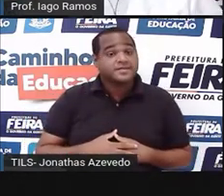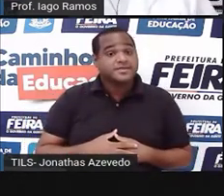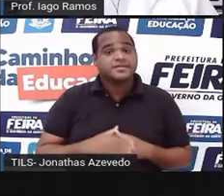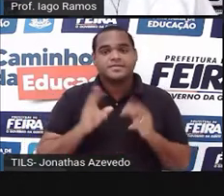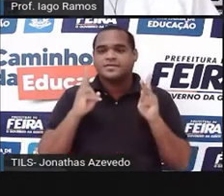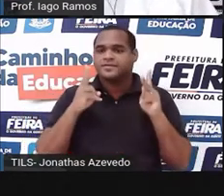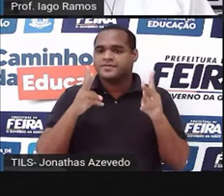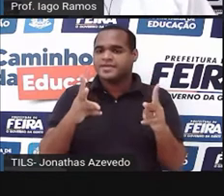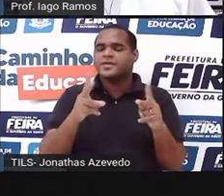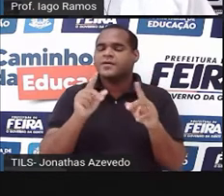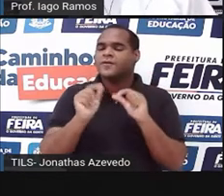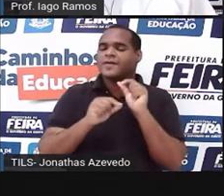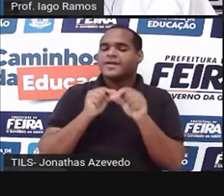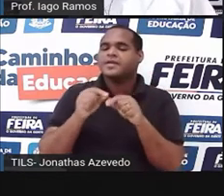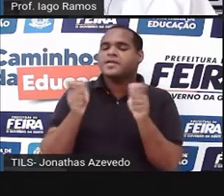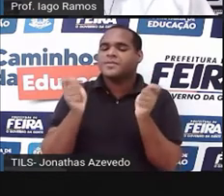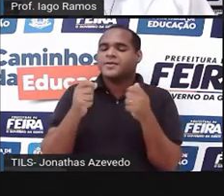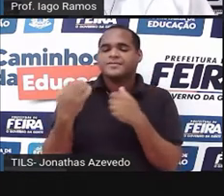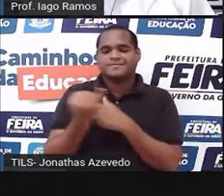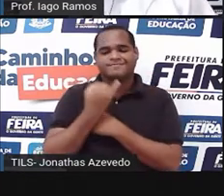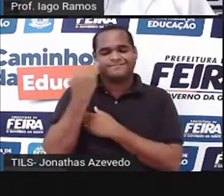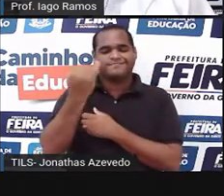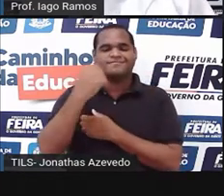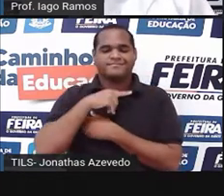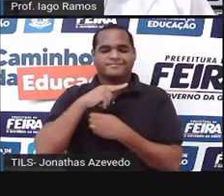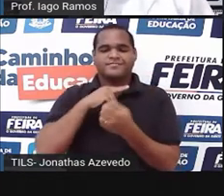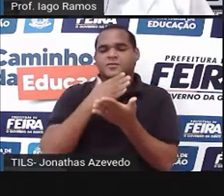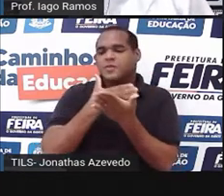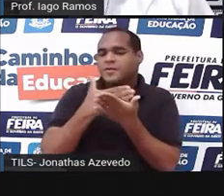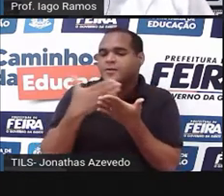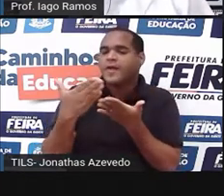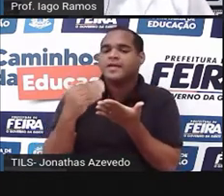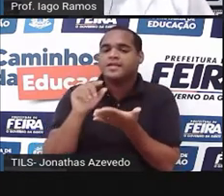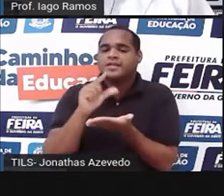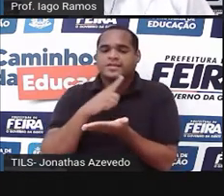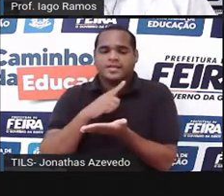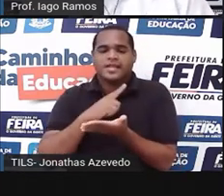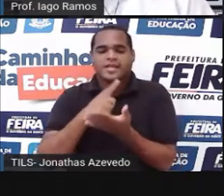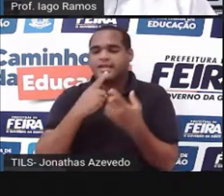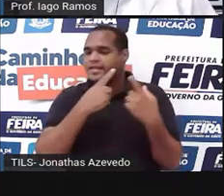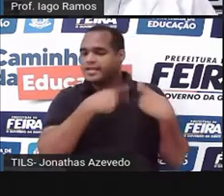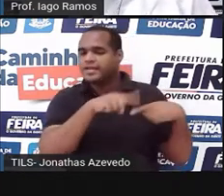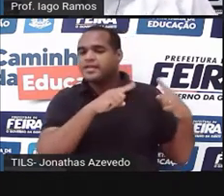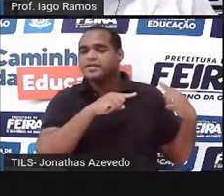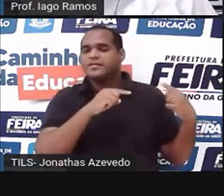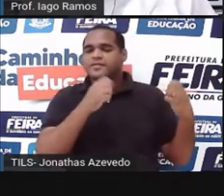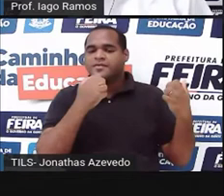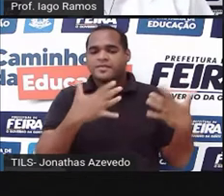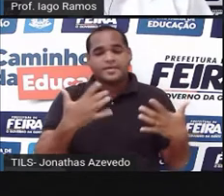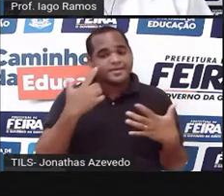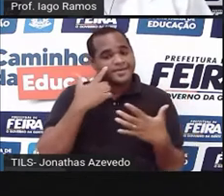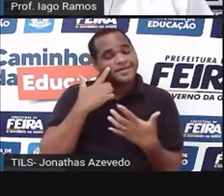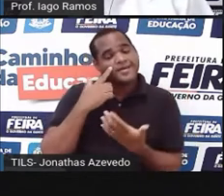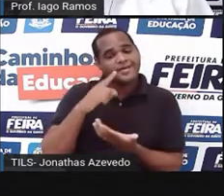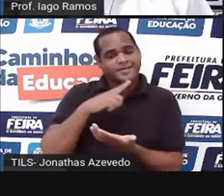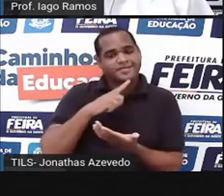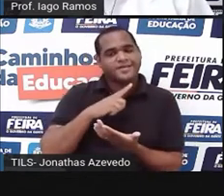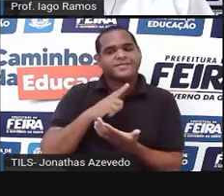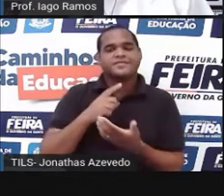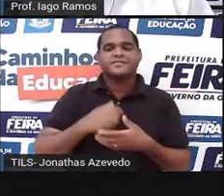algo que a gente já começou a ver na aula de antes, na aula anterior, envolve grandezas, tá?